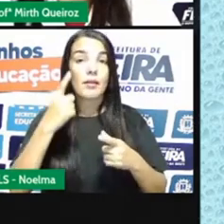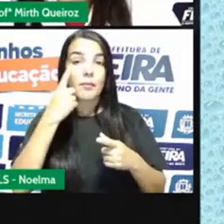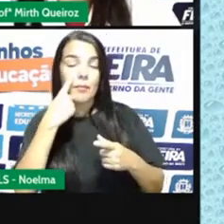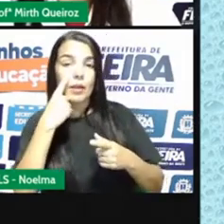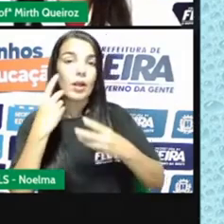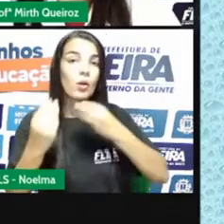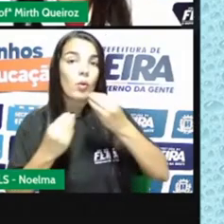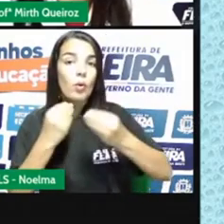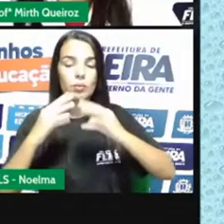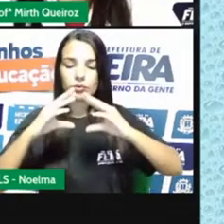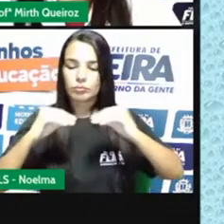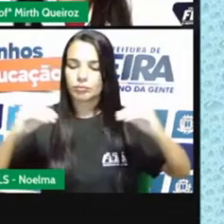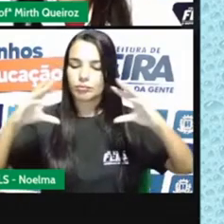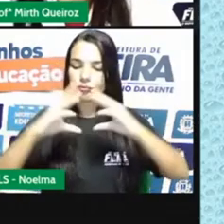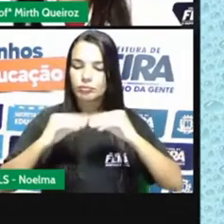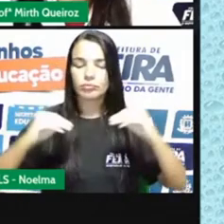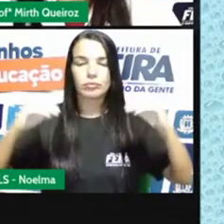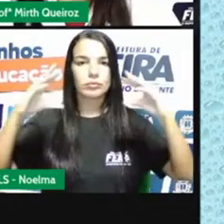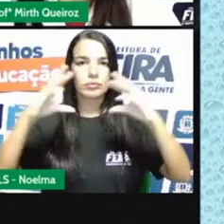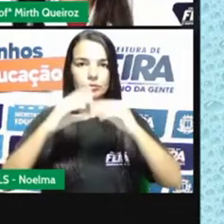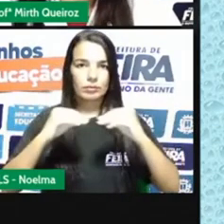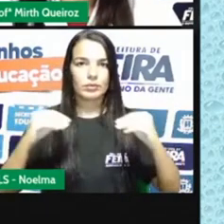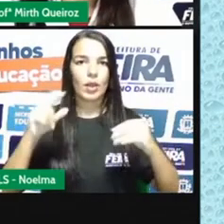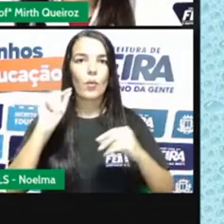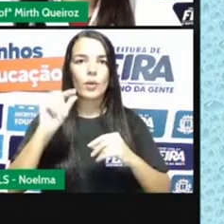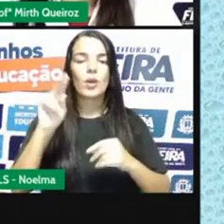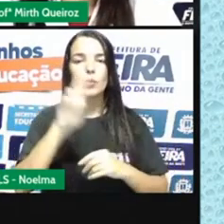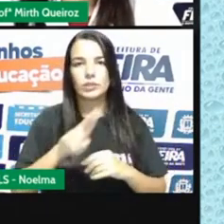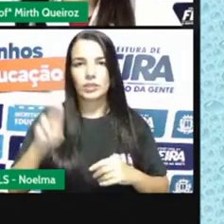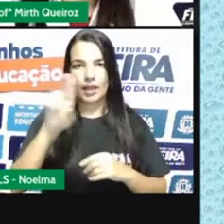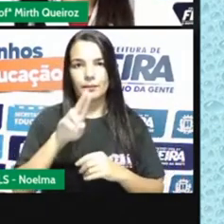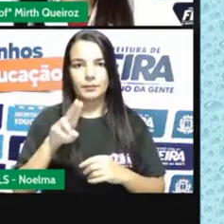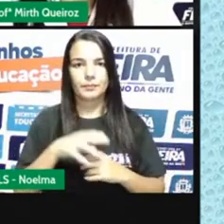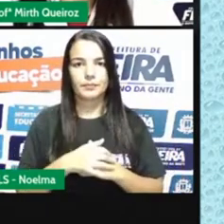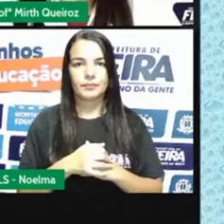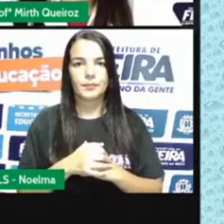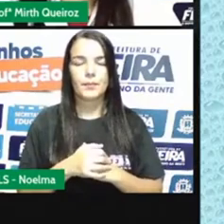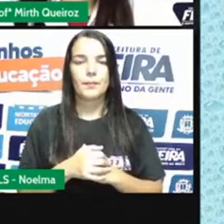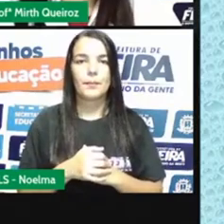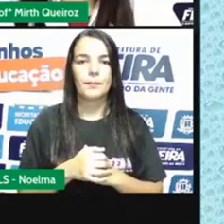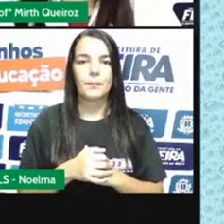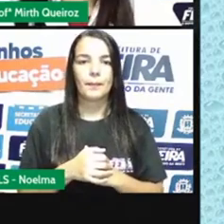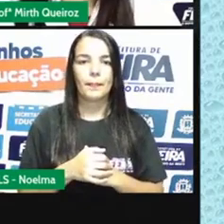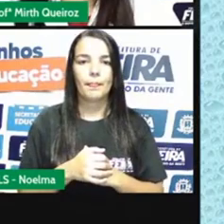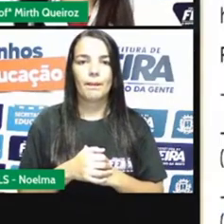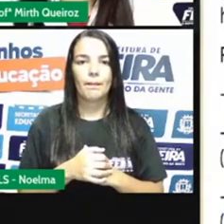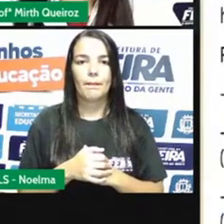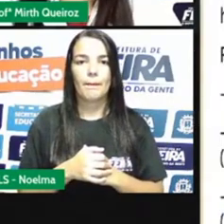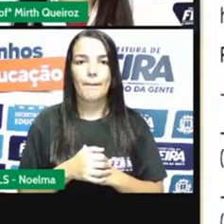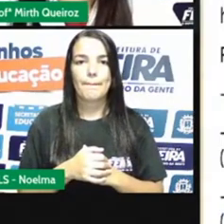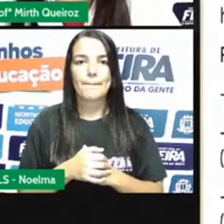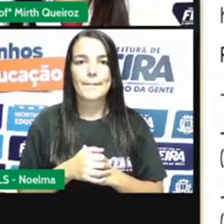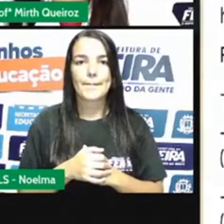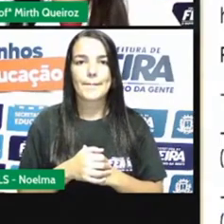do material, né? Da substância que a gente vai utilizar.